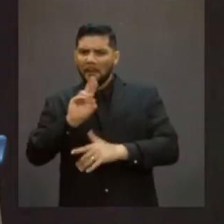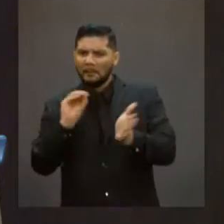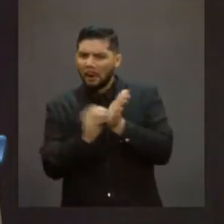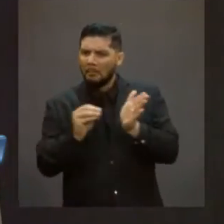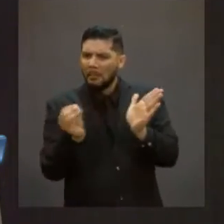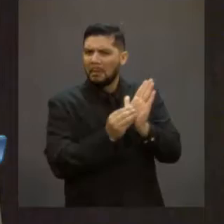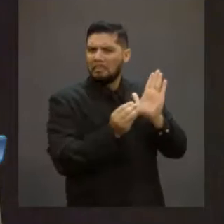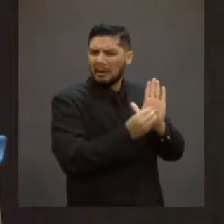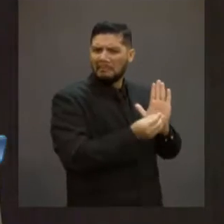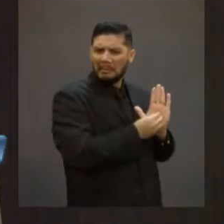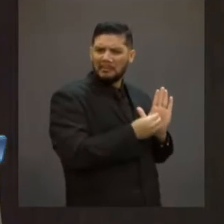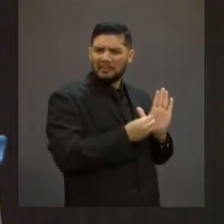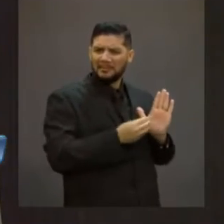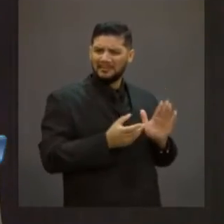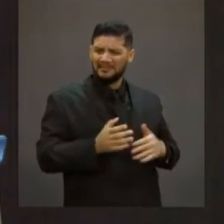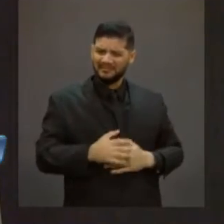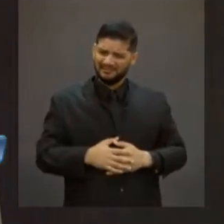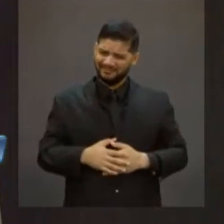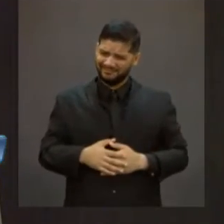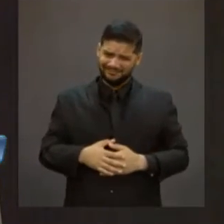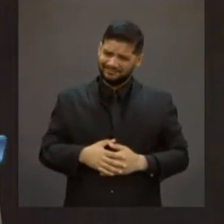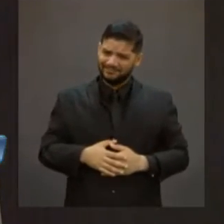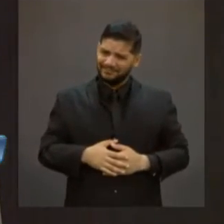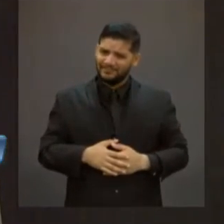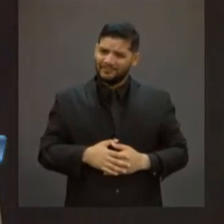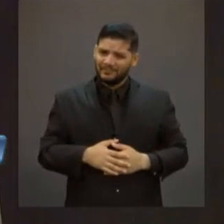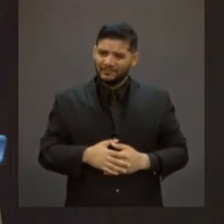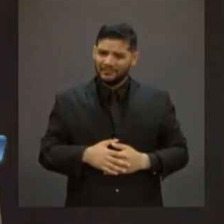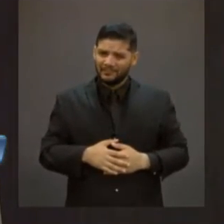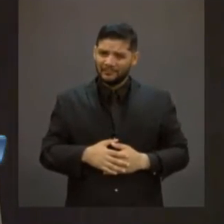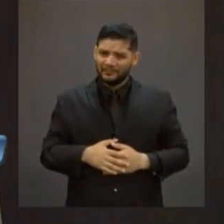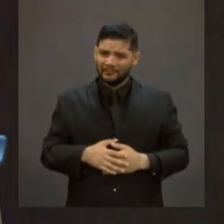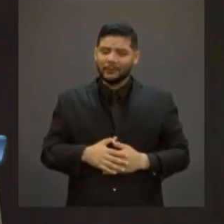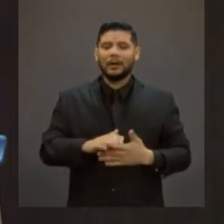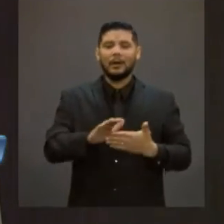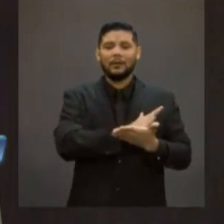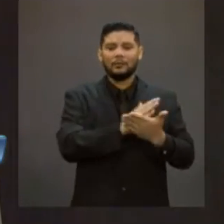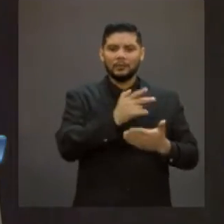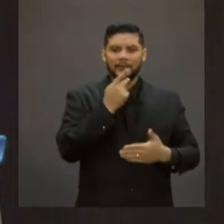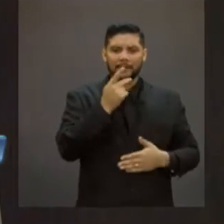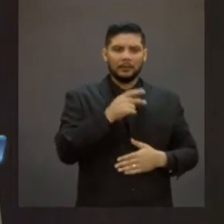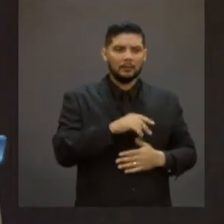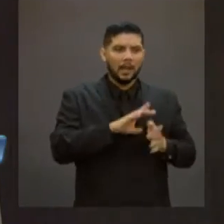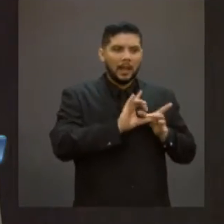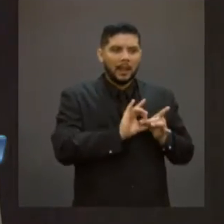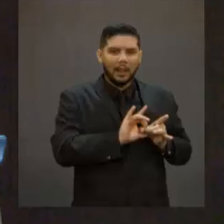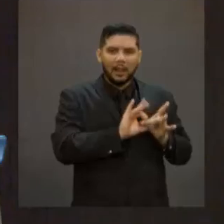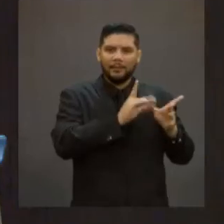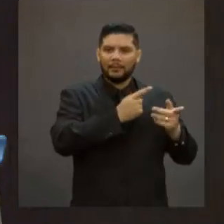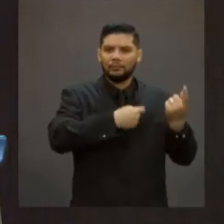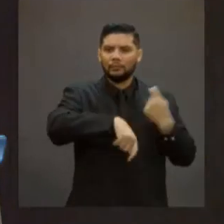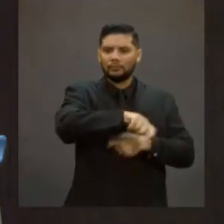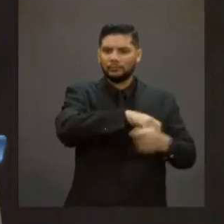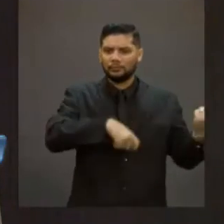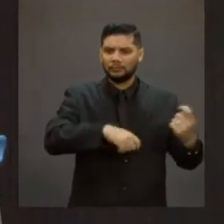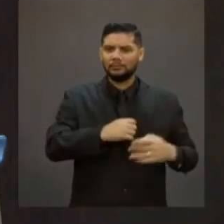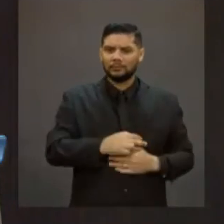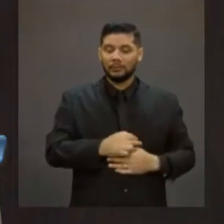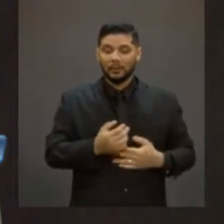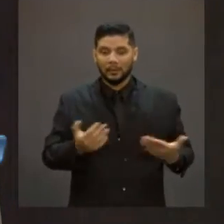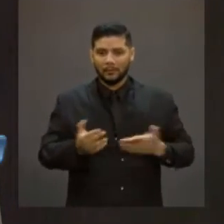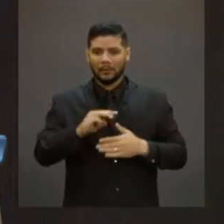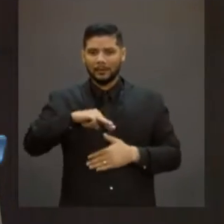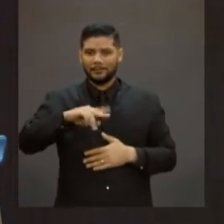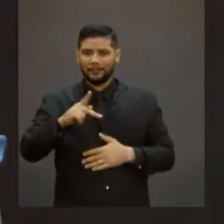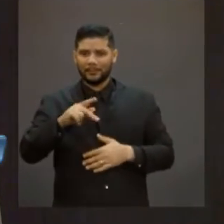sobretudo, esse que está no poder, aí faz um MP chamando de liberdade econômica. Aí agora faz um MP chamando de verde e amarelo.